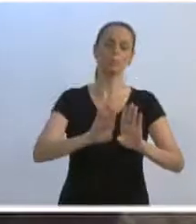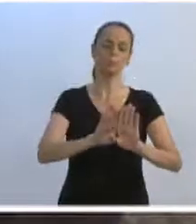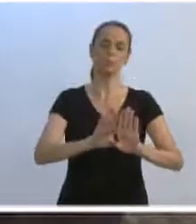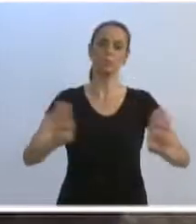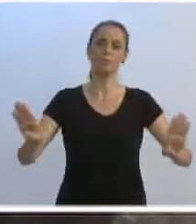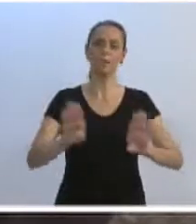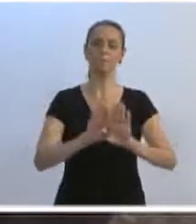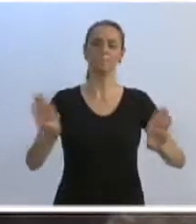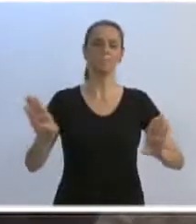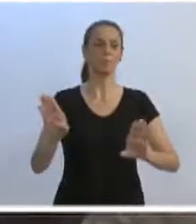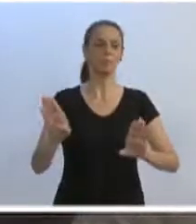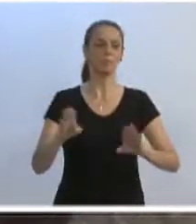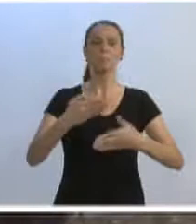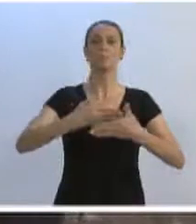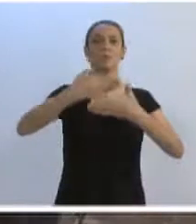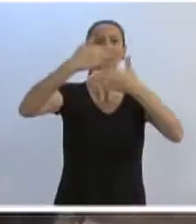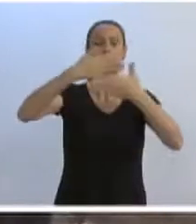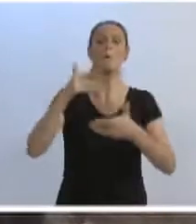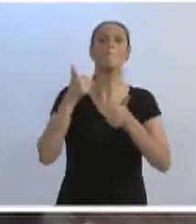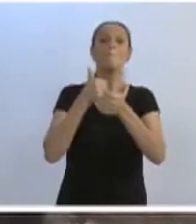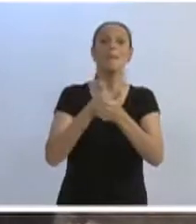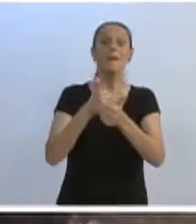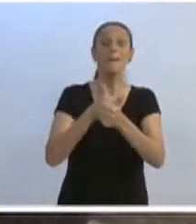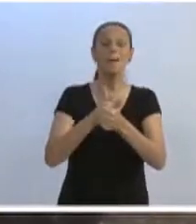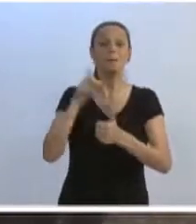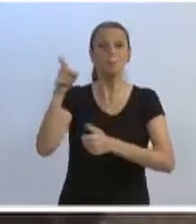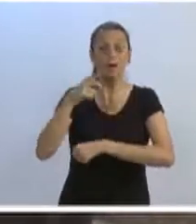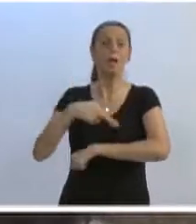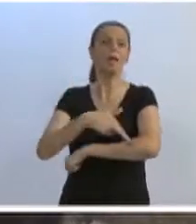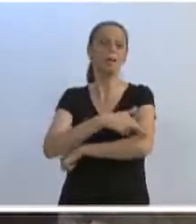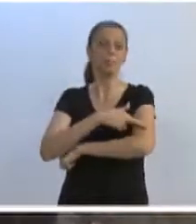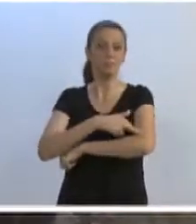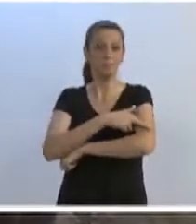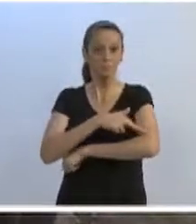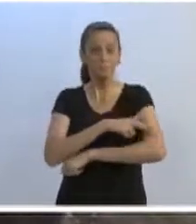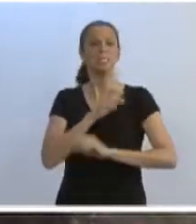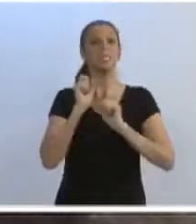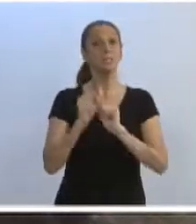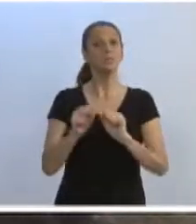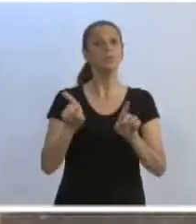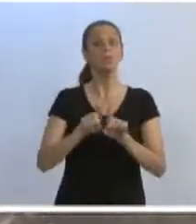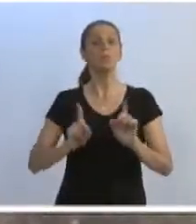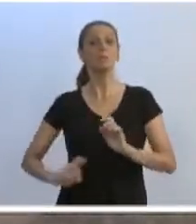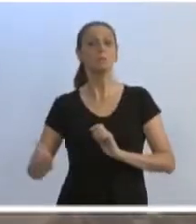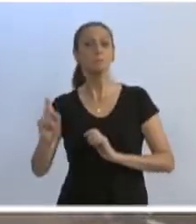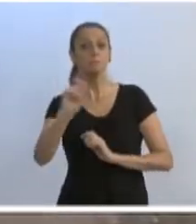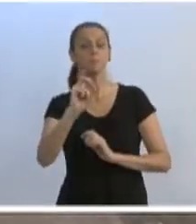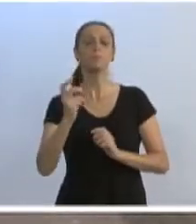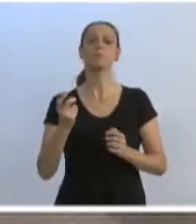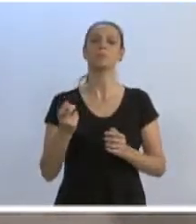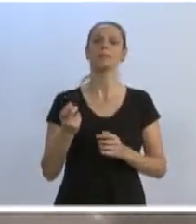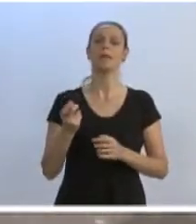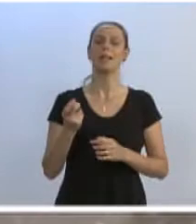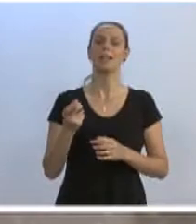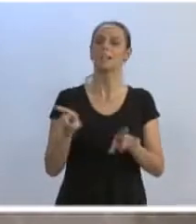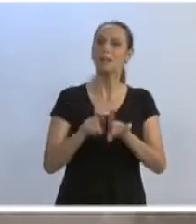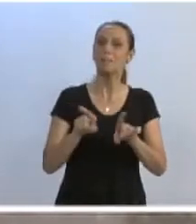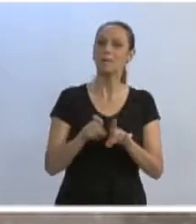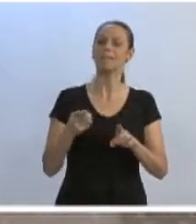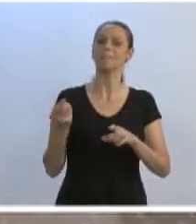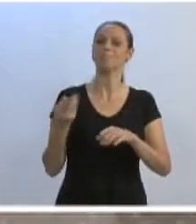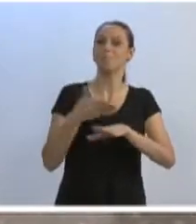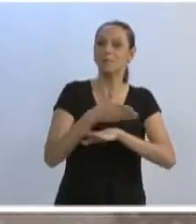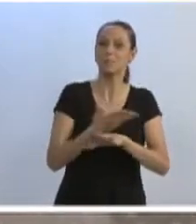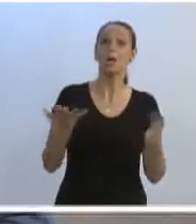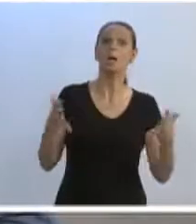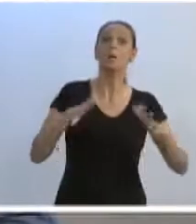Ramiro Hidger, da quadra de tênis, onde a gente incluiu o grafite com a inclusão, com o Setembro Branco da Inclusão, onde tem, na